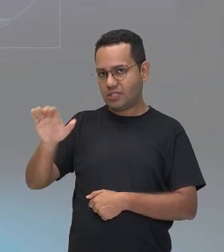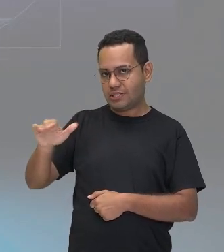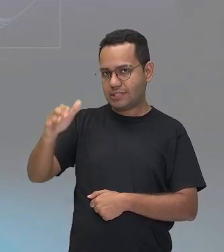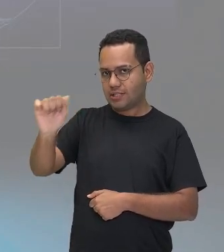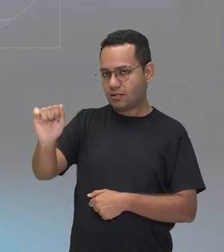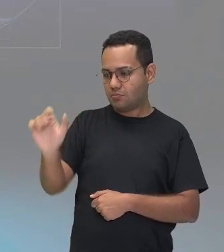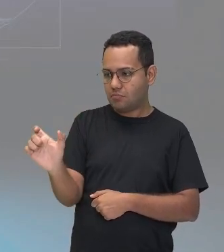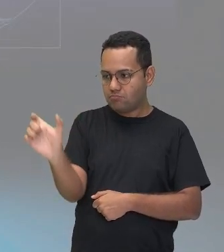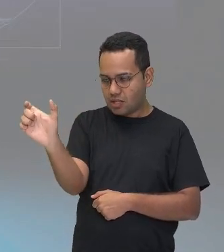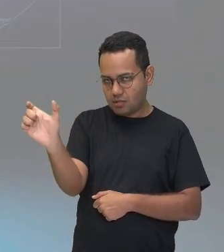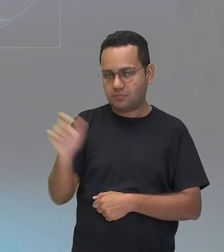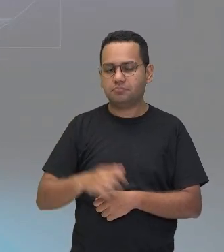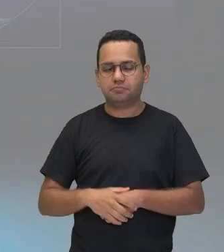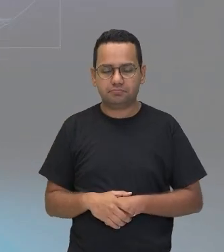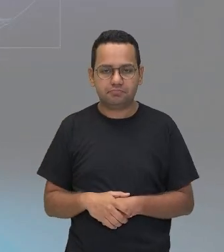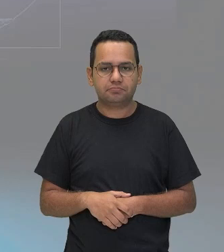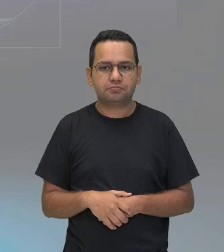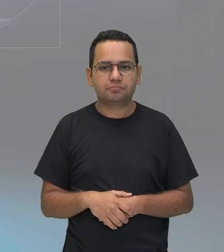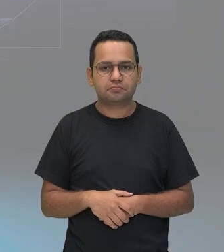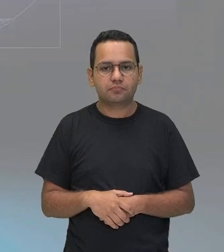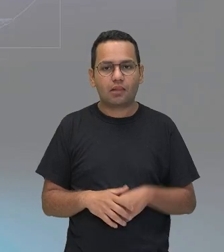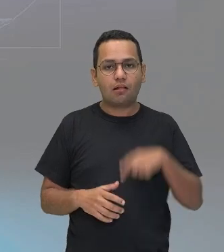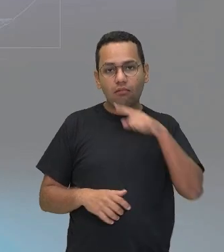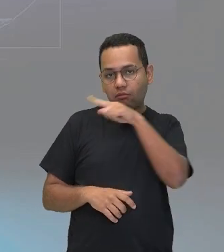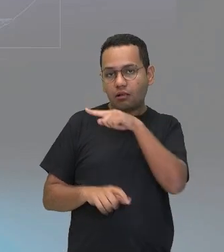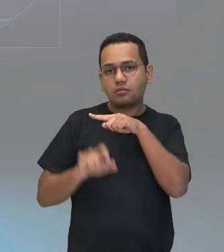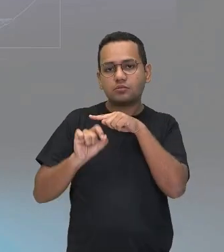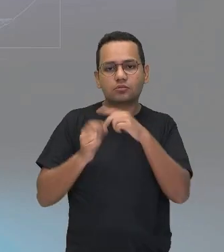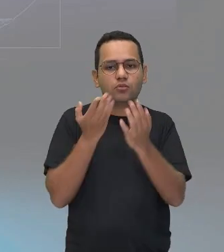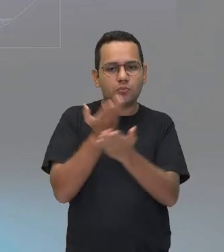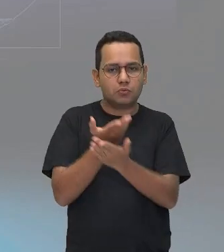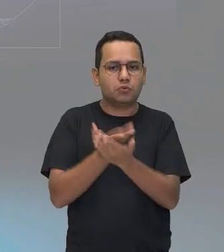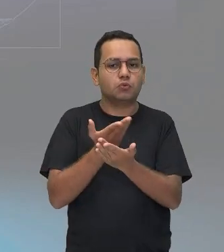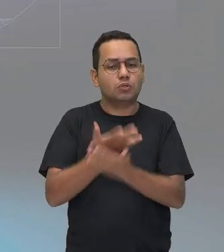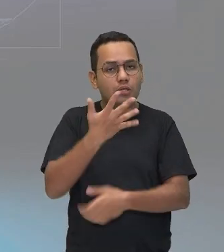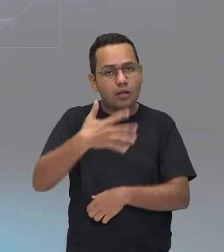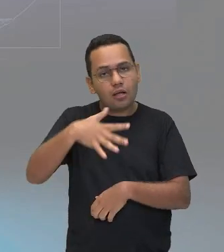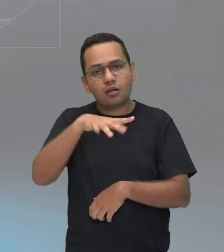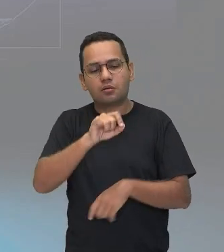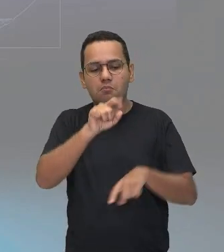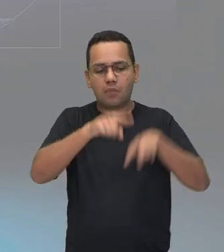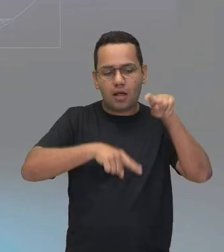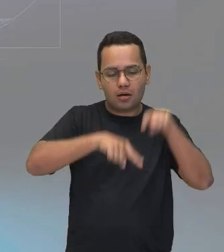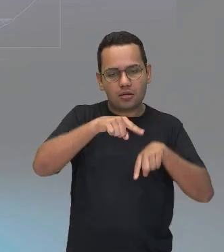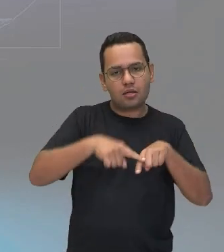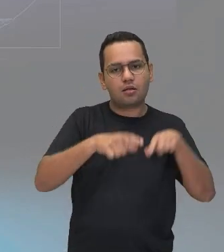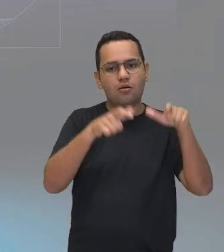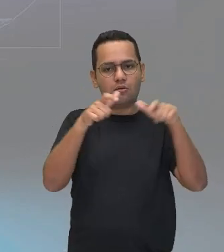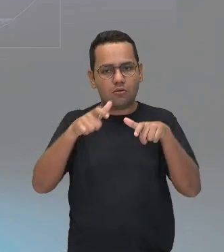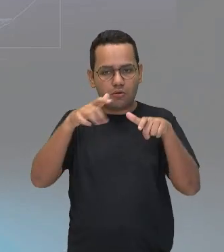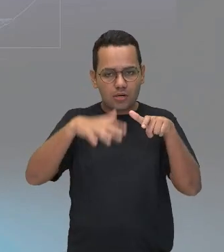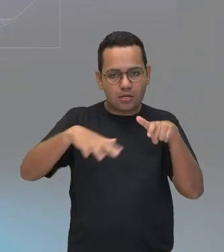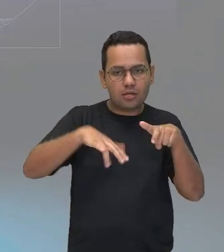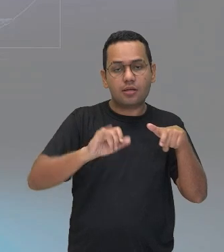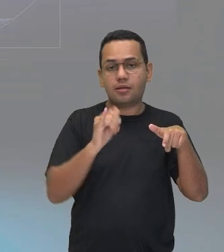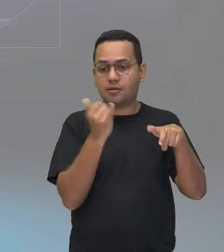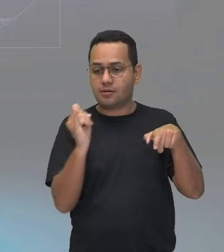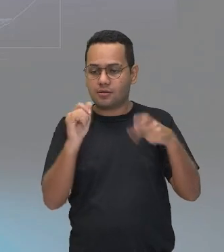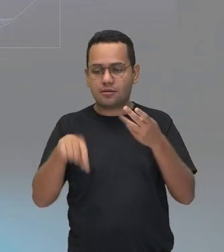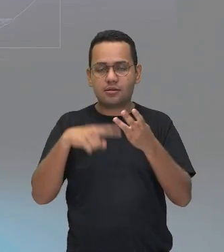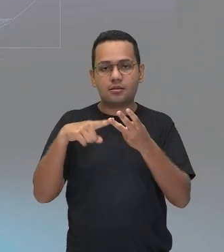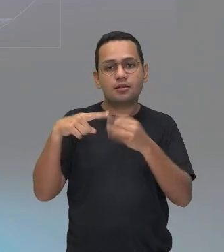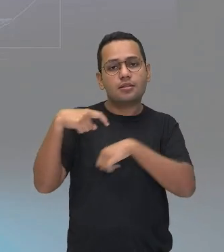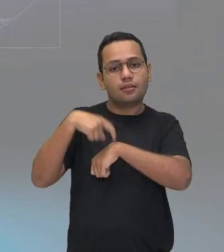relembrar. Podemos dizer que a biofísica é o estudo da matéria, espaço, energia e tempo,